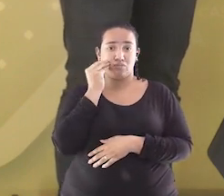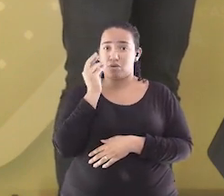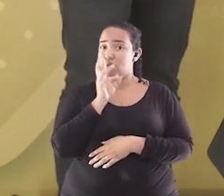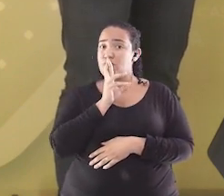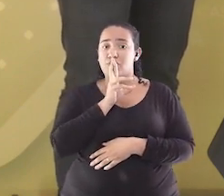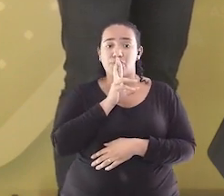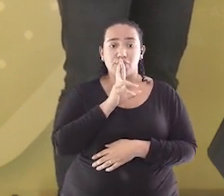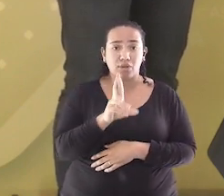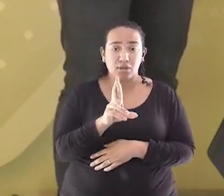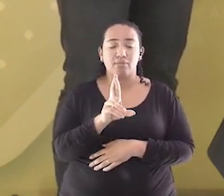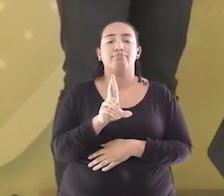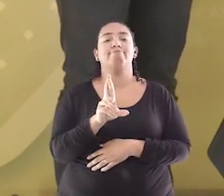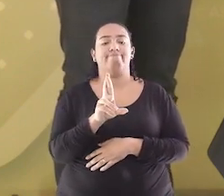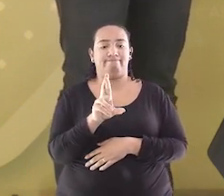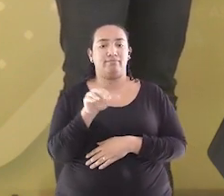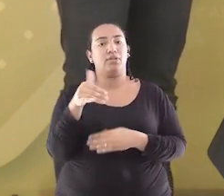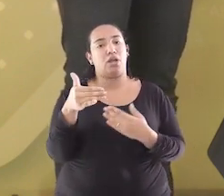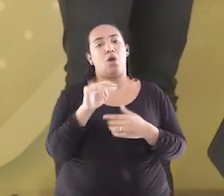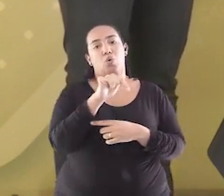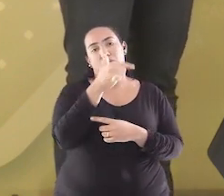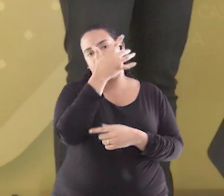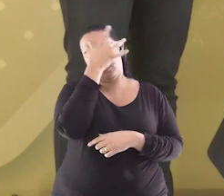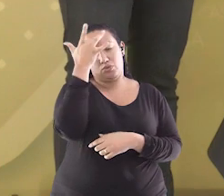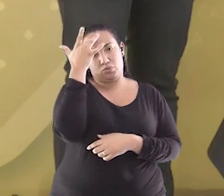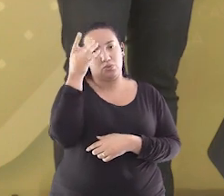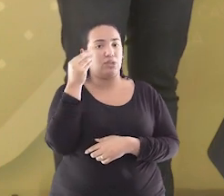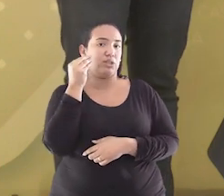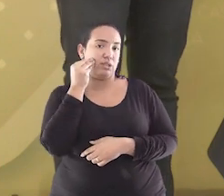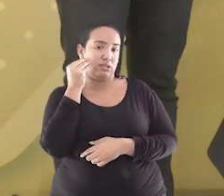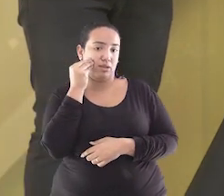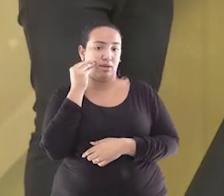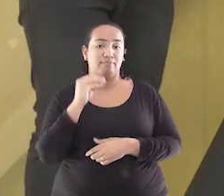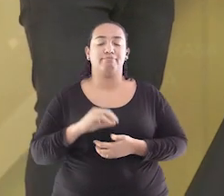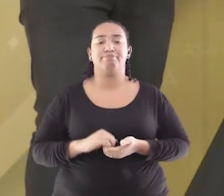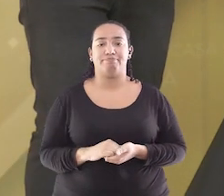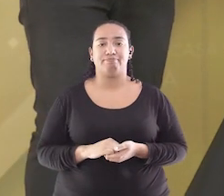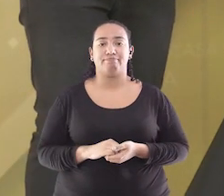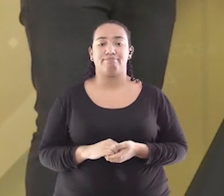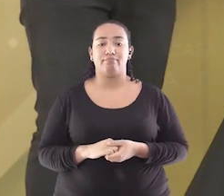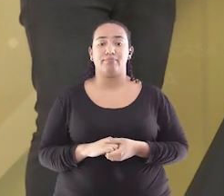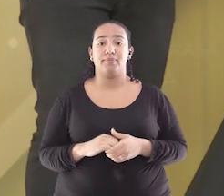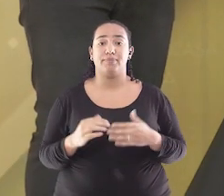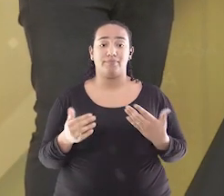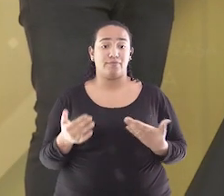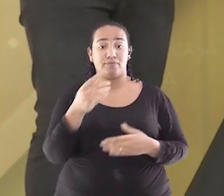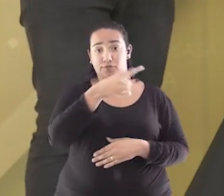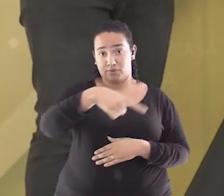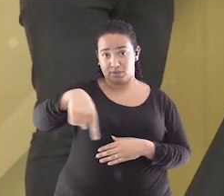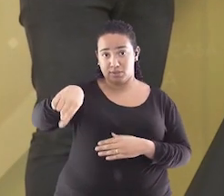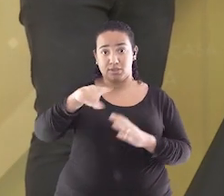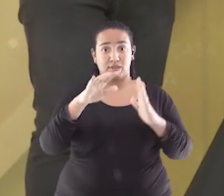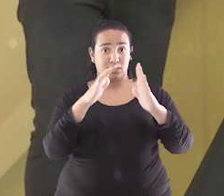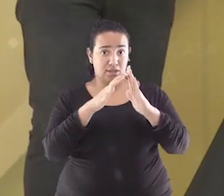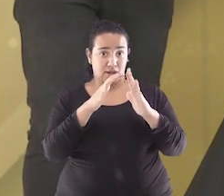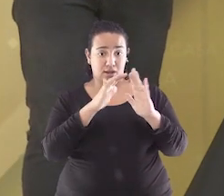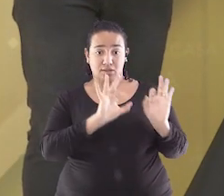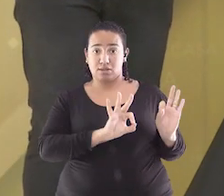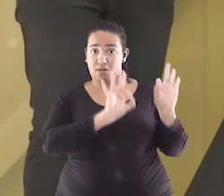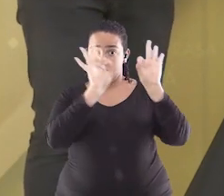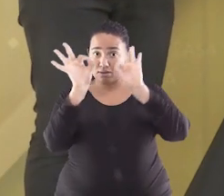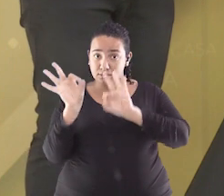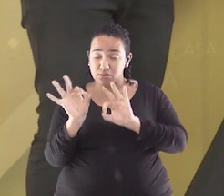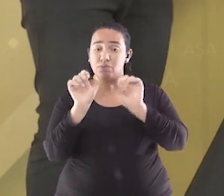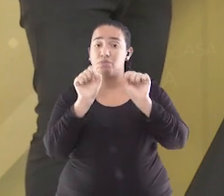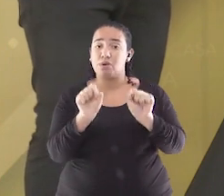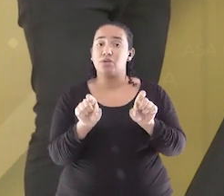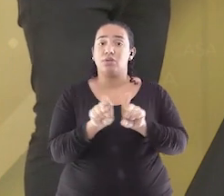participante e venha se o participante quer acertar mais músicas. E vocês que estão nos assistindo podem marcar a presença de vocês